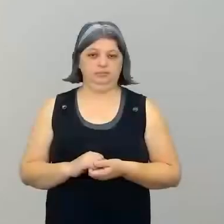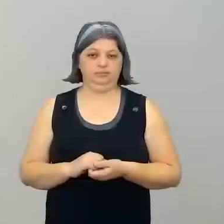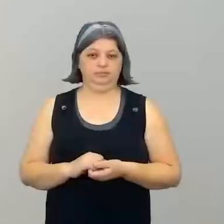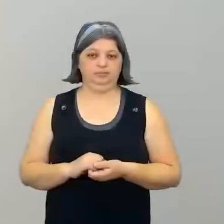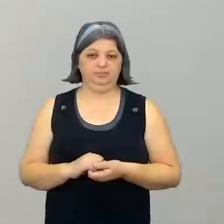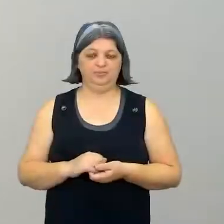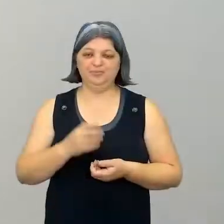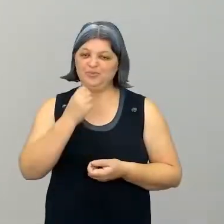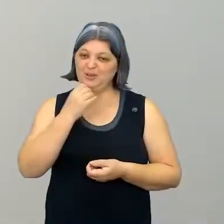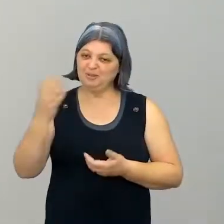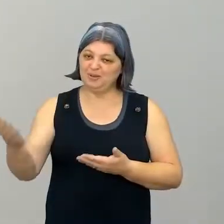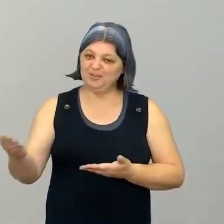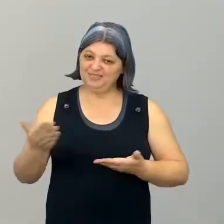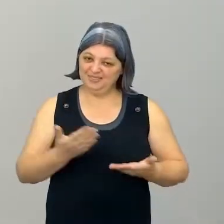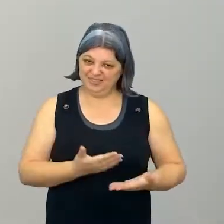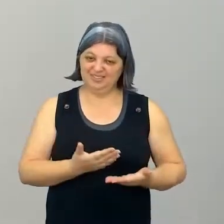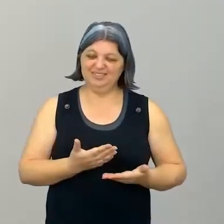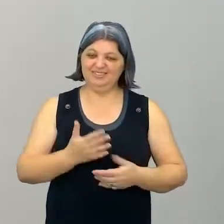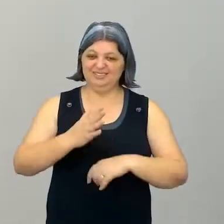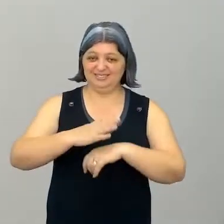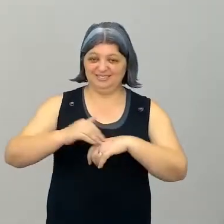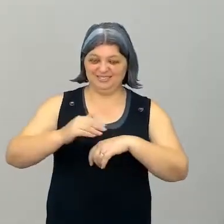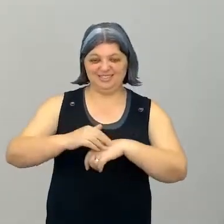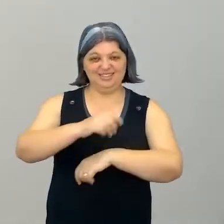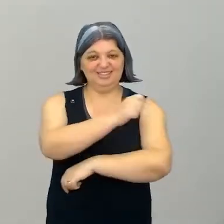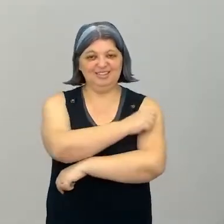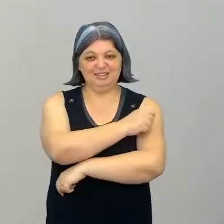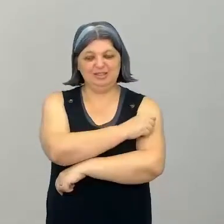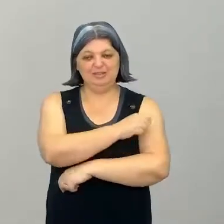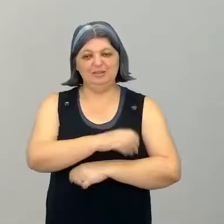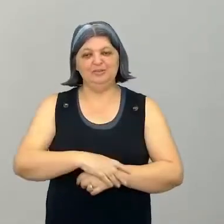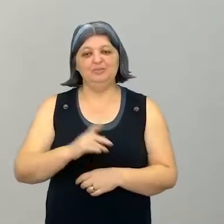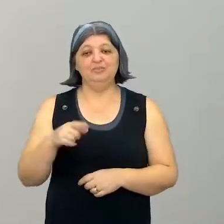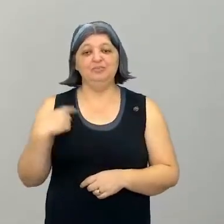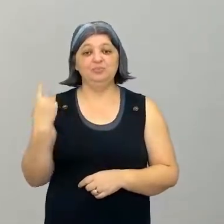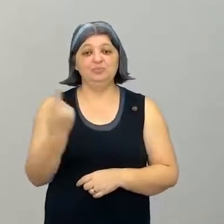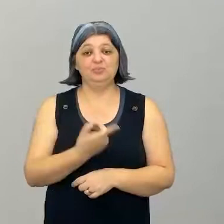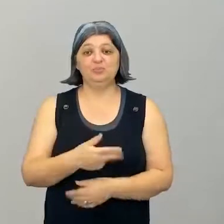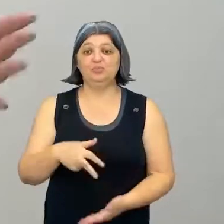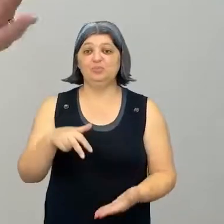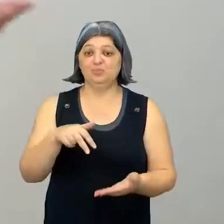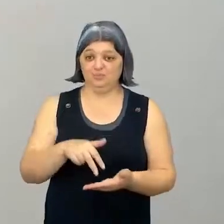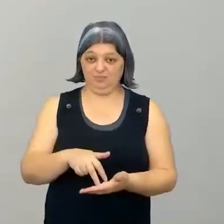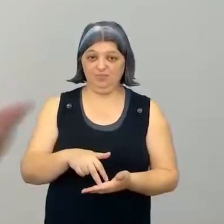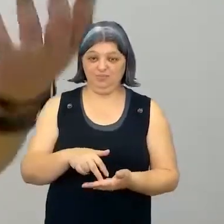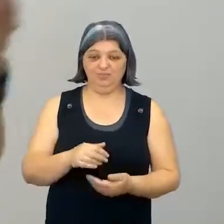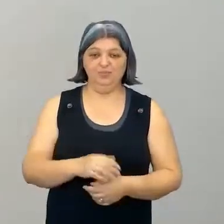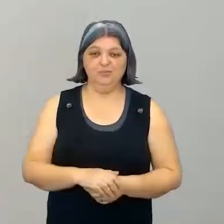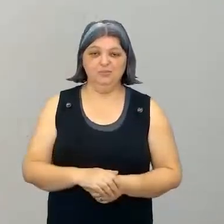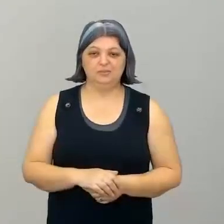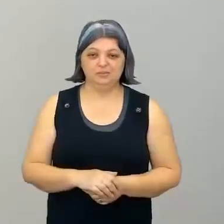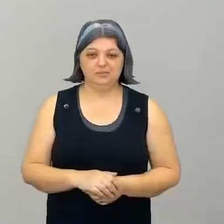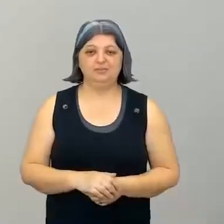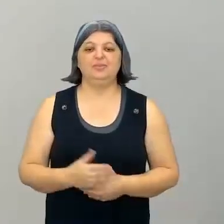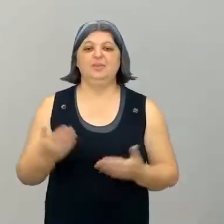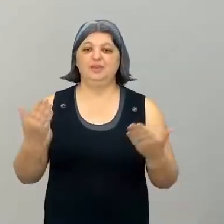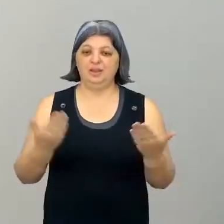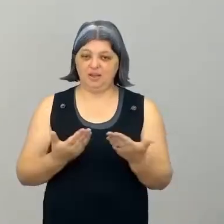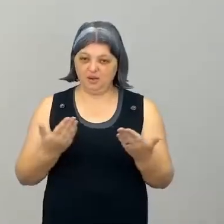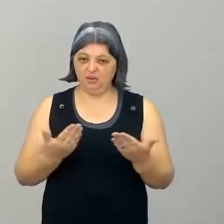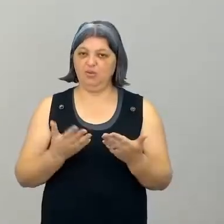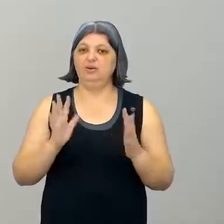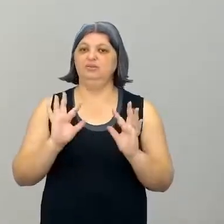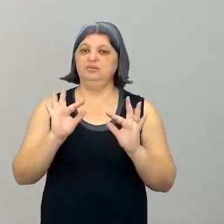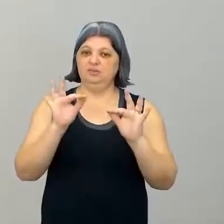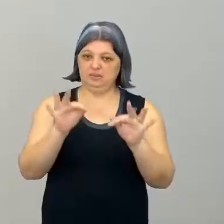Bem-vindos, belíssimos estudantes! Estamos aqui agora e agora efetivamente na nossa reta final do nosso